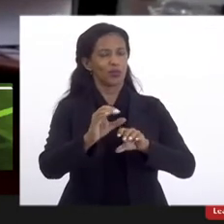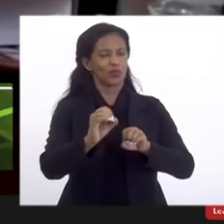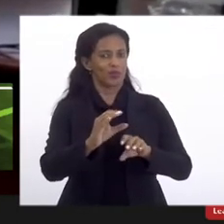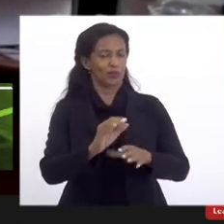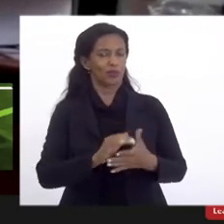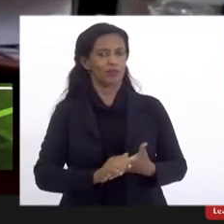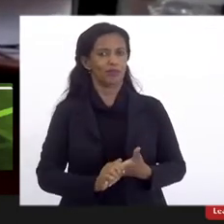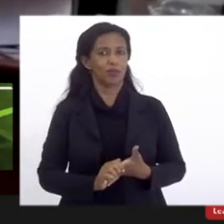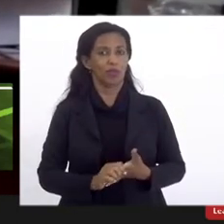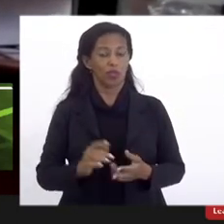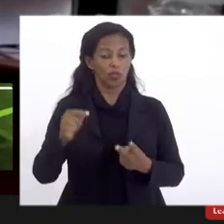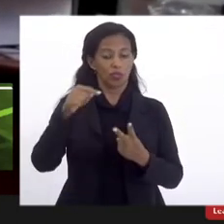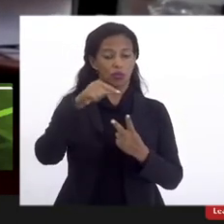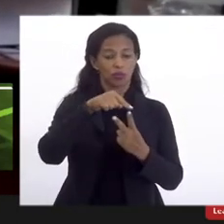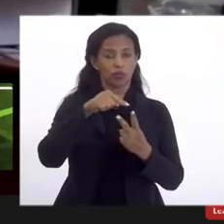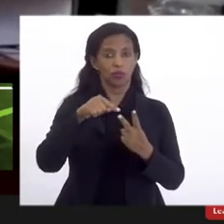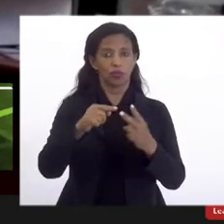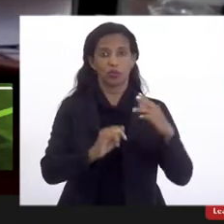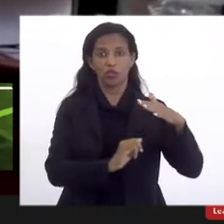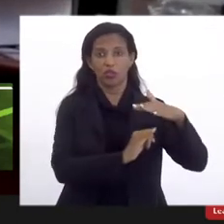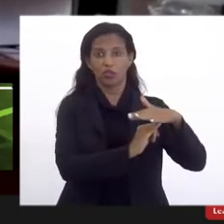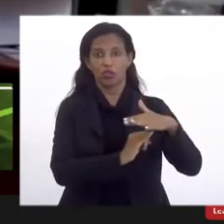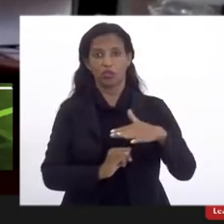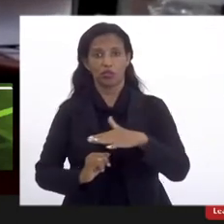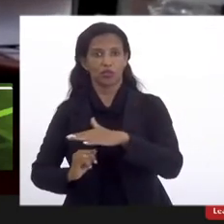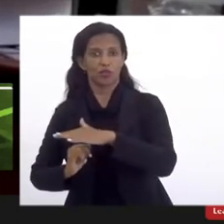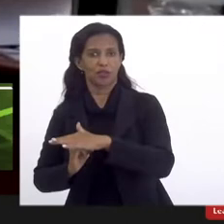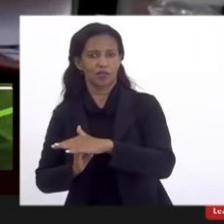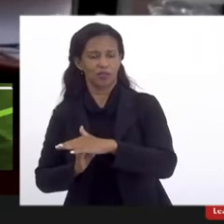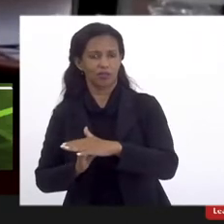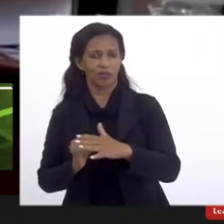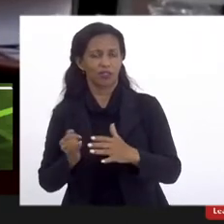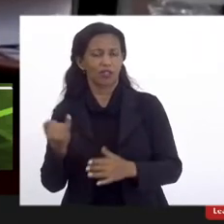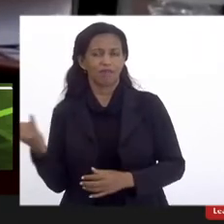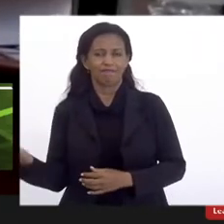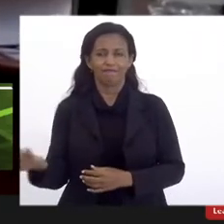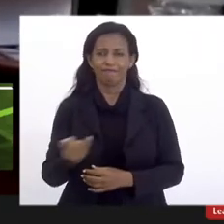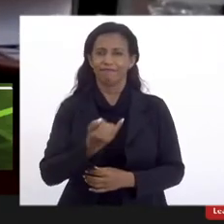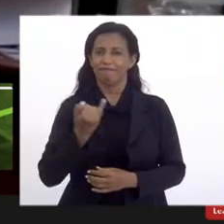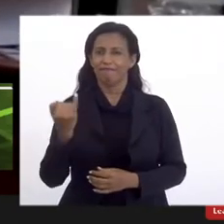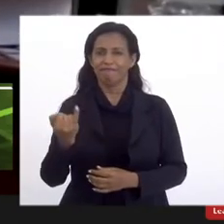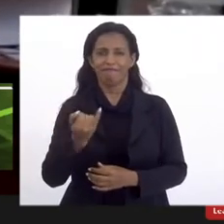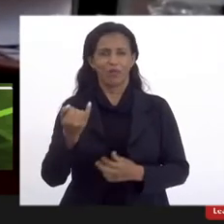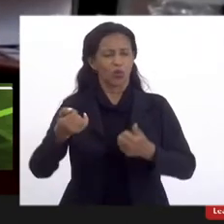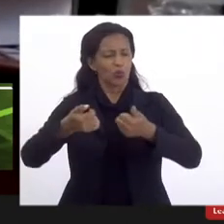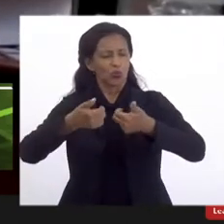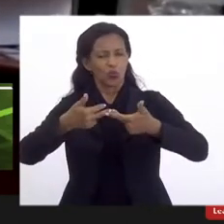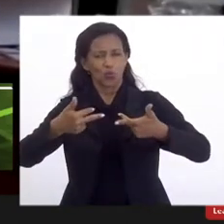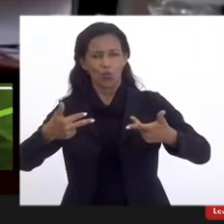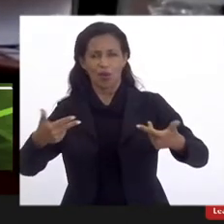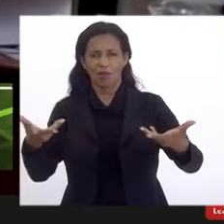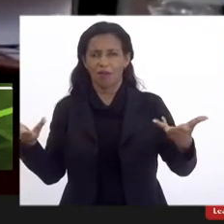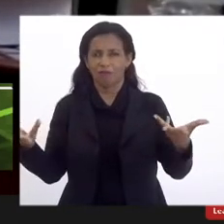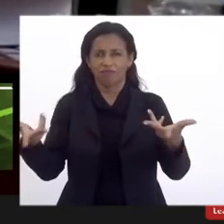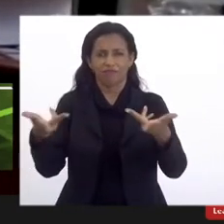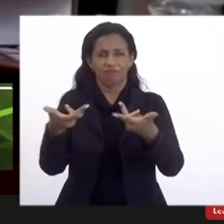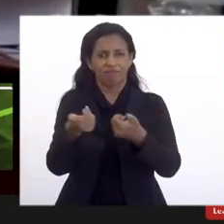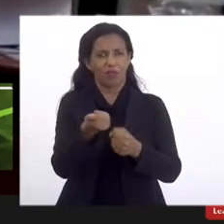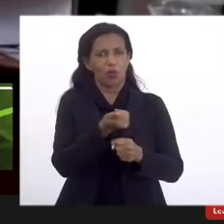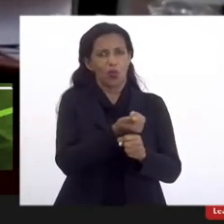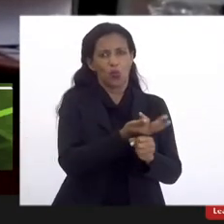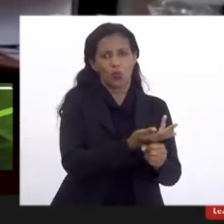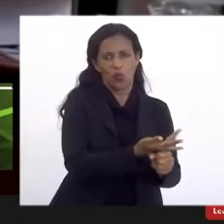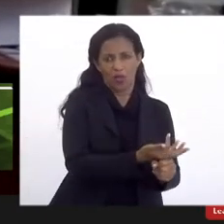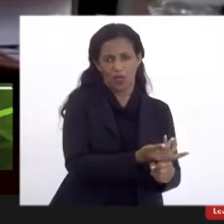temos duas instituições que são instituições montáveis, de excelência, de altíssima qualidade. A UERJ